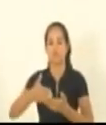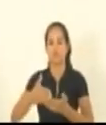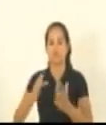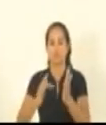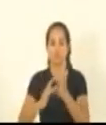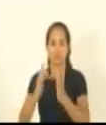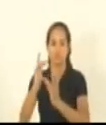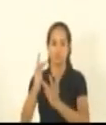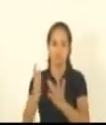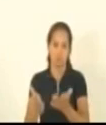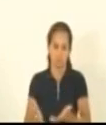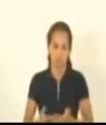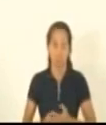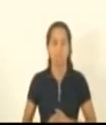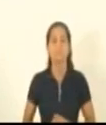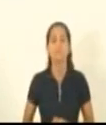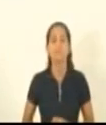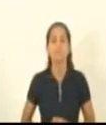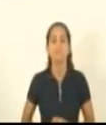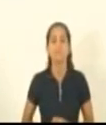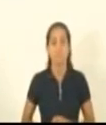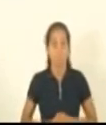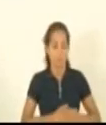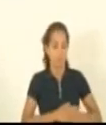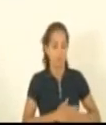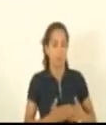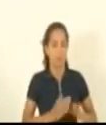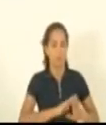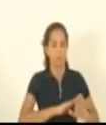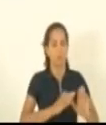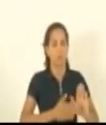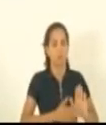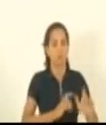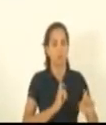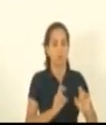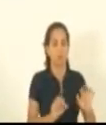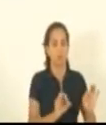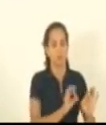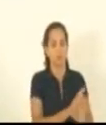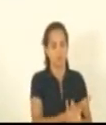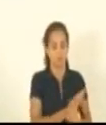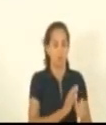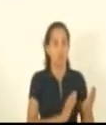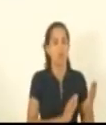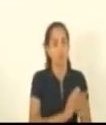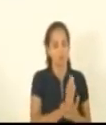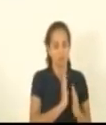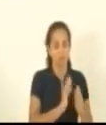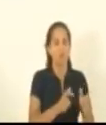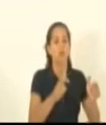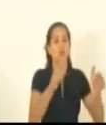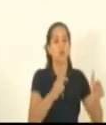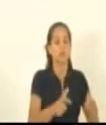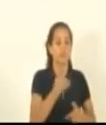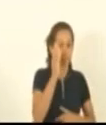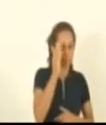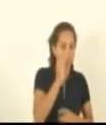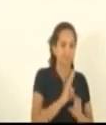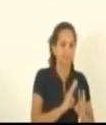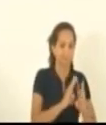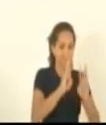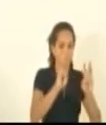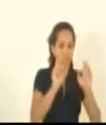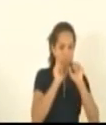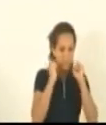amém nesse momento fica dispensada a leitura da sessão anterior antes porém declara a mesma aprovada conforme disponibilizado no site da assembleia